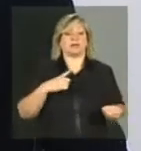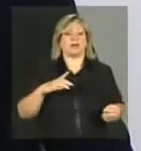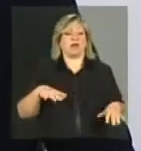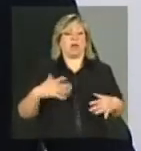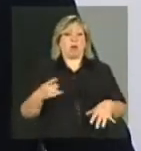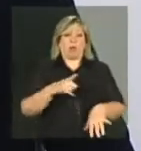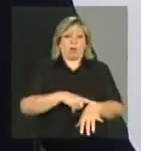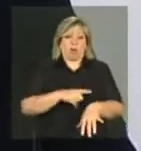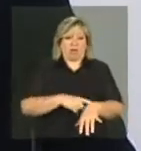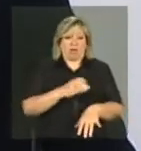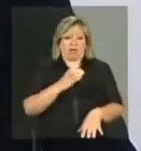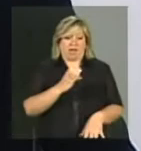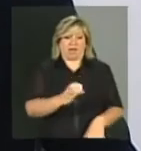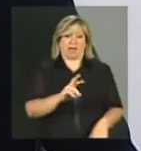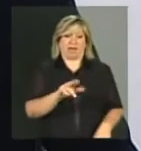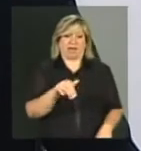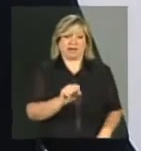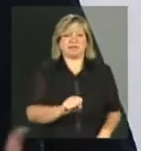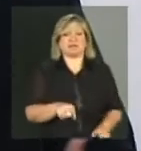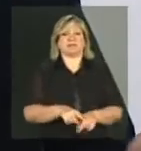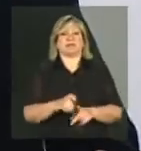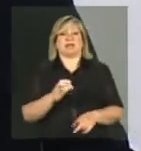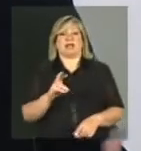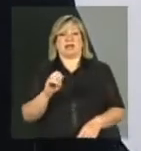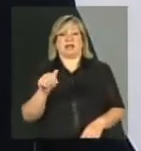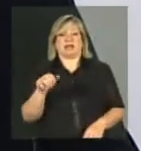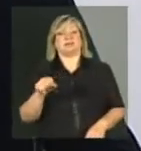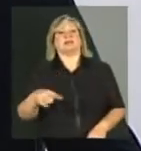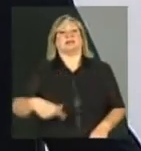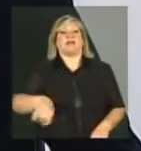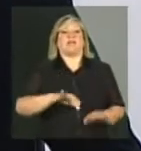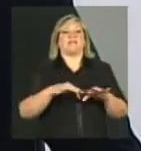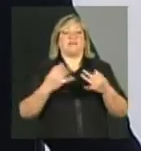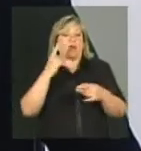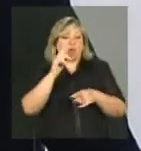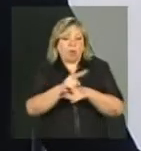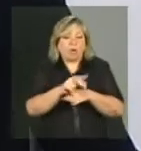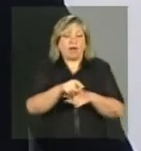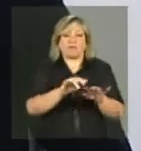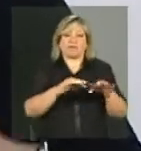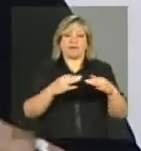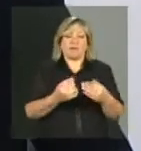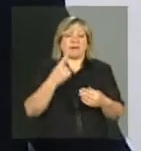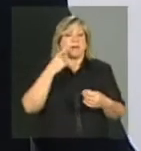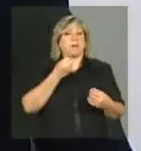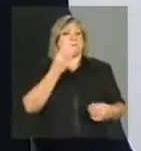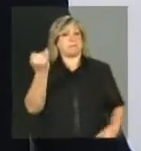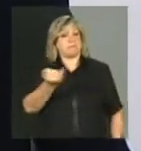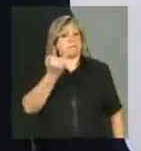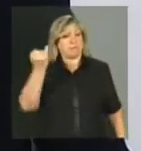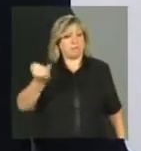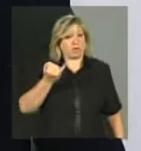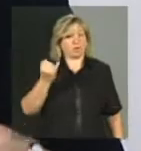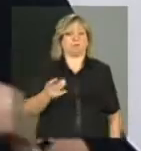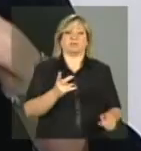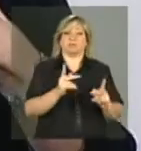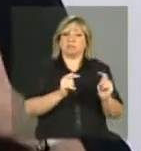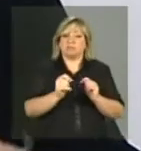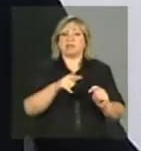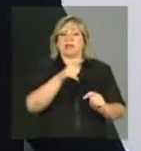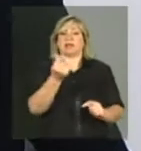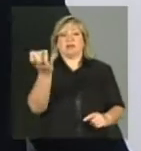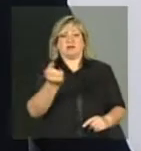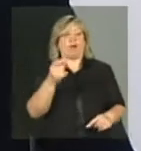o CRAS, os CREAS ou as equipes de saúde estão olhando aquela família, é importante que a gente preserve o benefício dela para a gente não